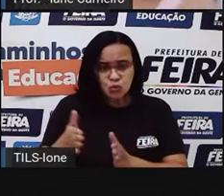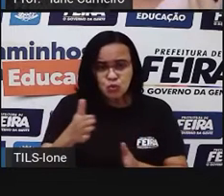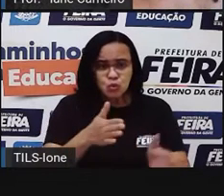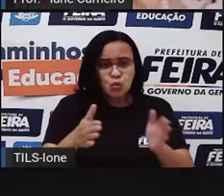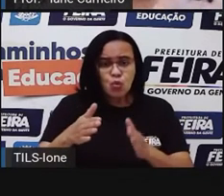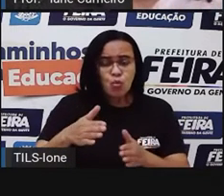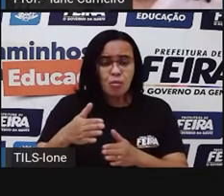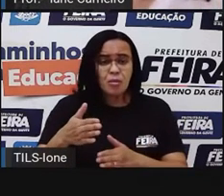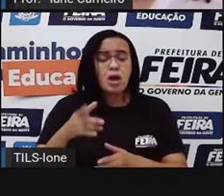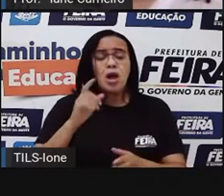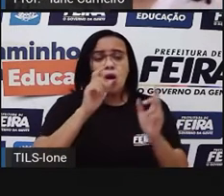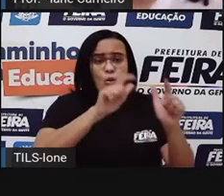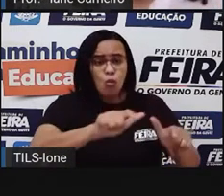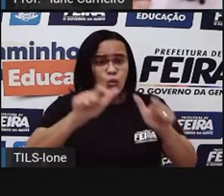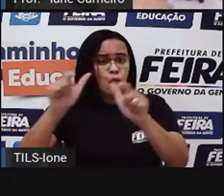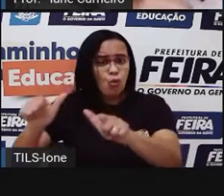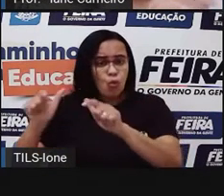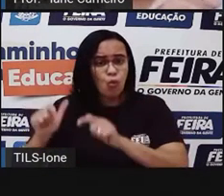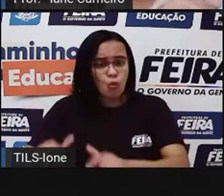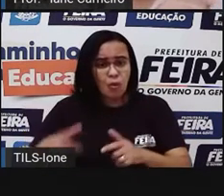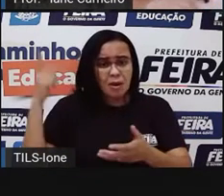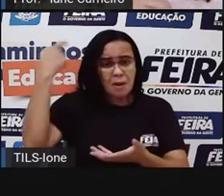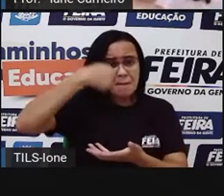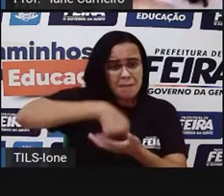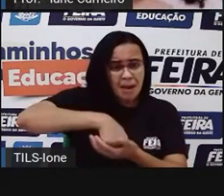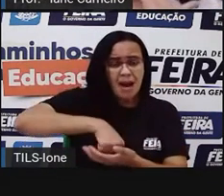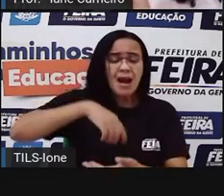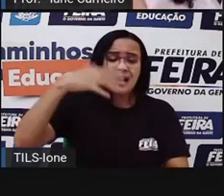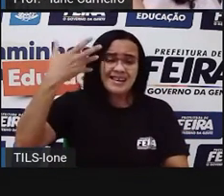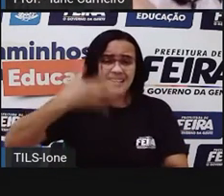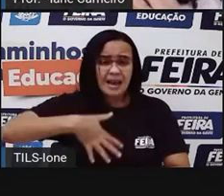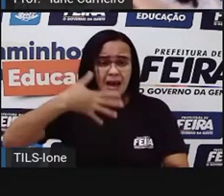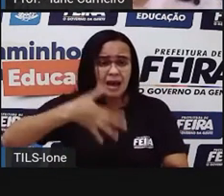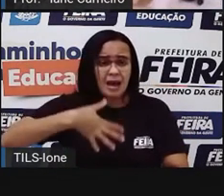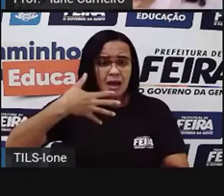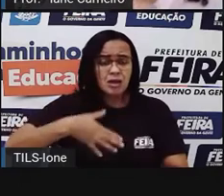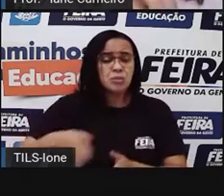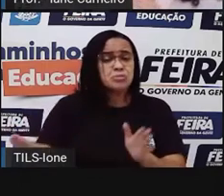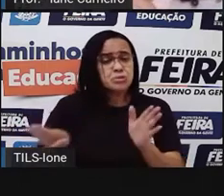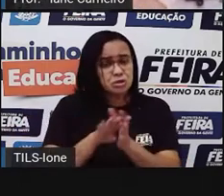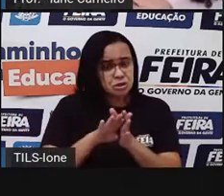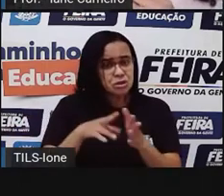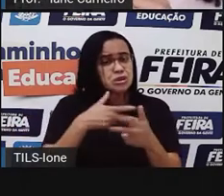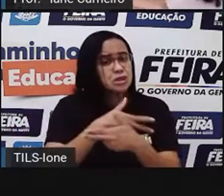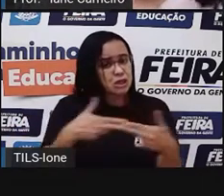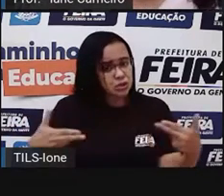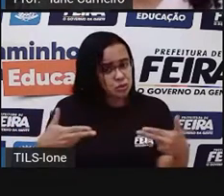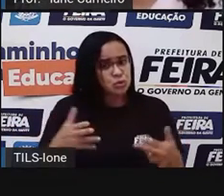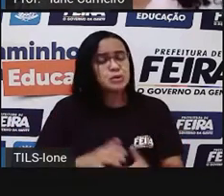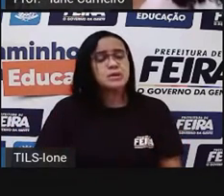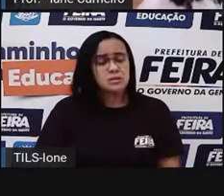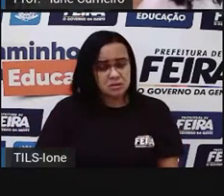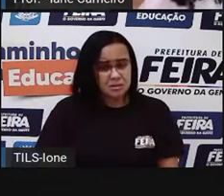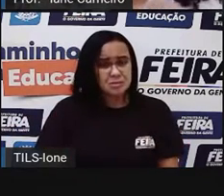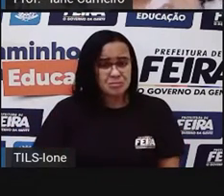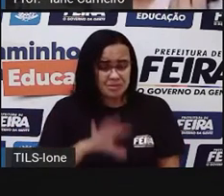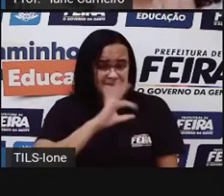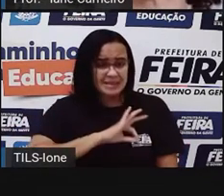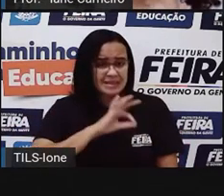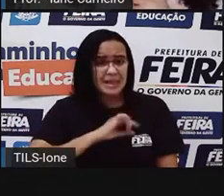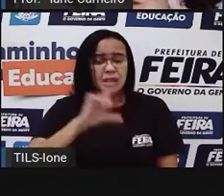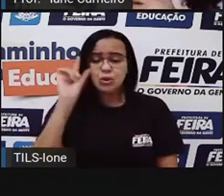recebe para poder fazer o transporte aí dos produtos, né? Estava muito alto, muito... Eles estavam ganhando muito pouco, na verdade.